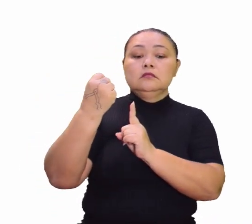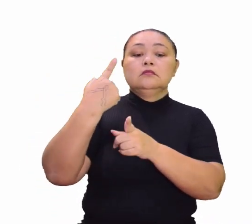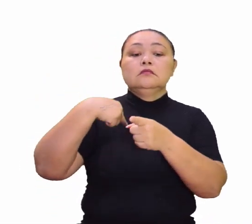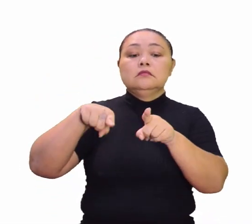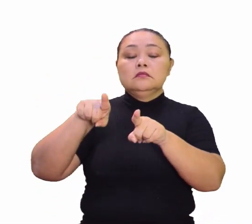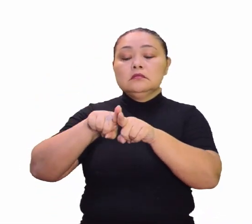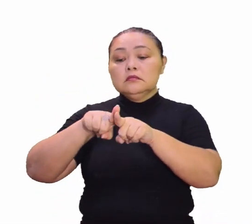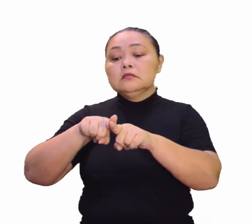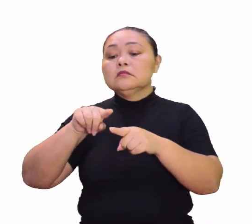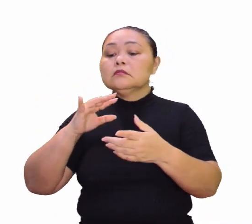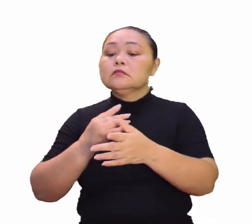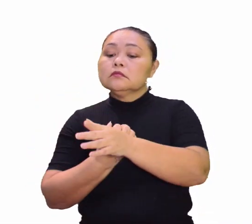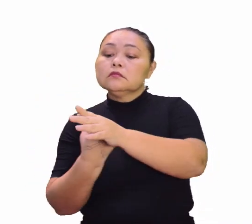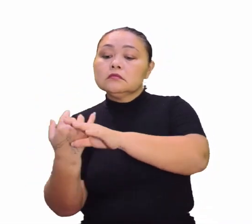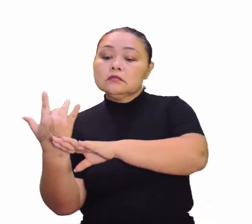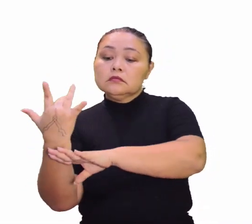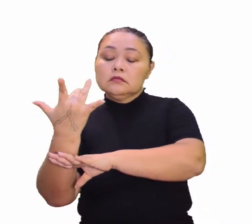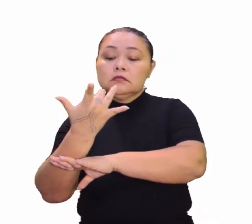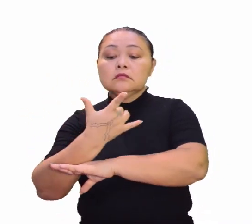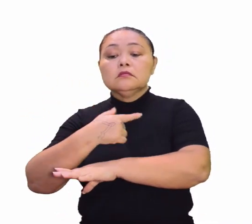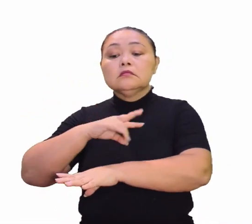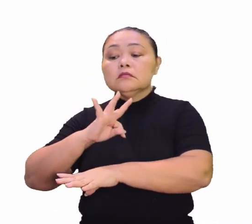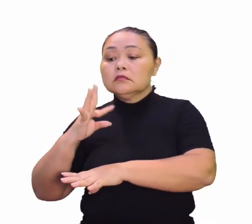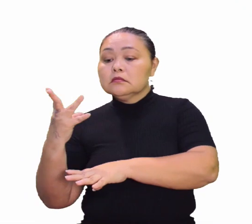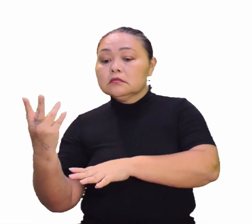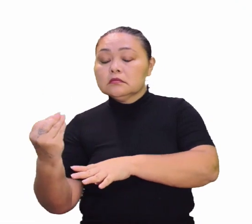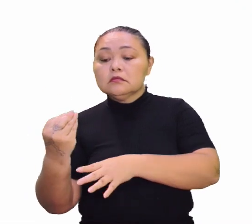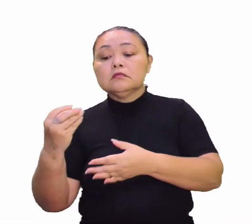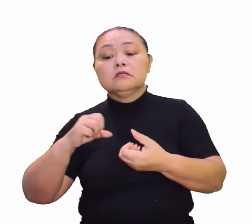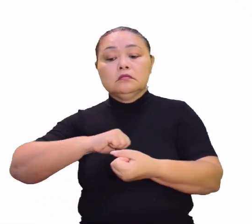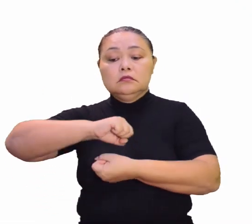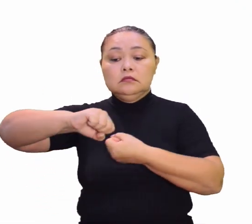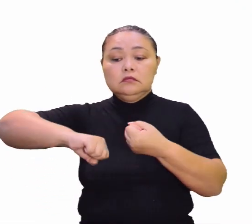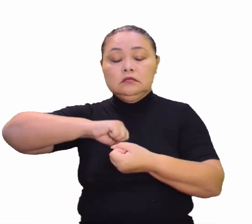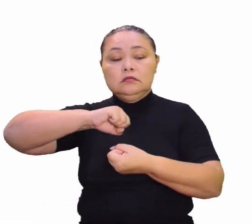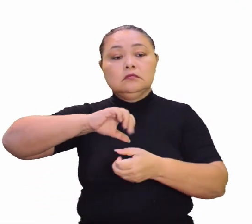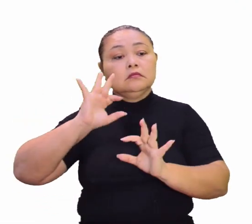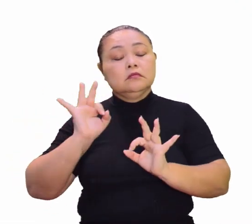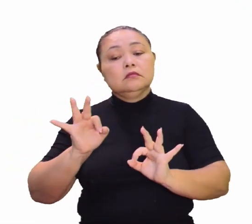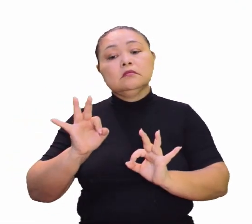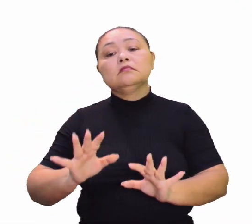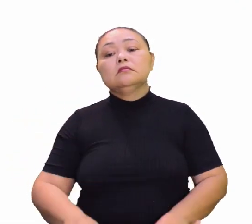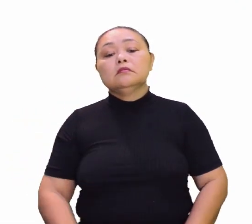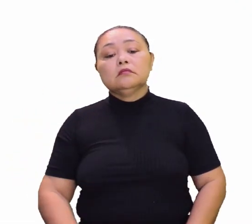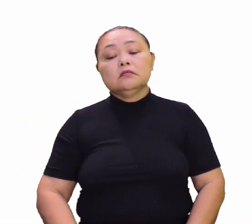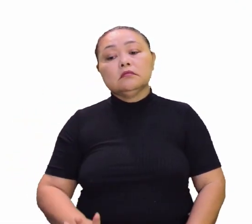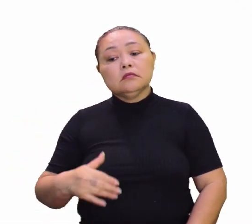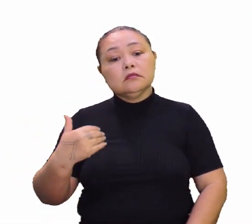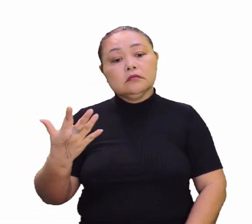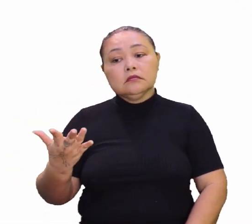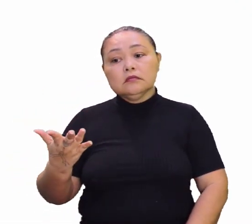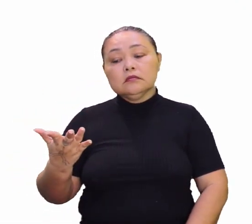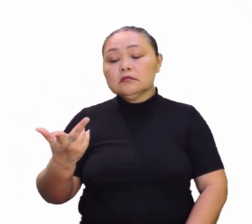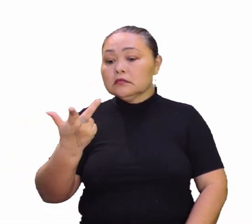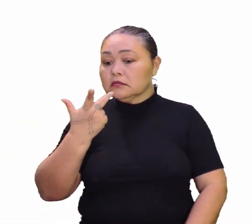também do meio ambiente, mas tudo aí de uma forma, maneira sustentável, né? Exatamente. Então, você pode ver que a